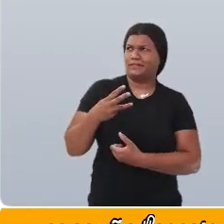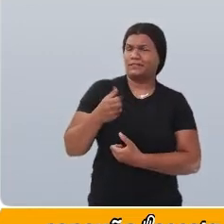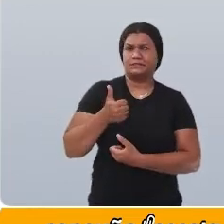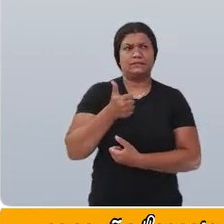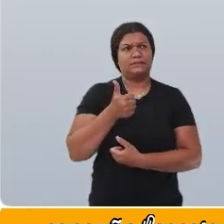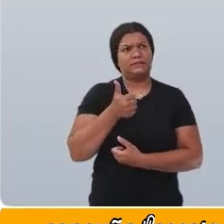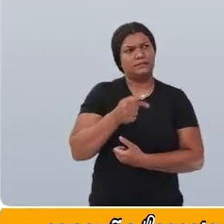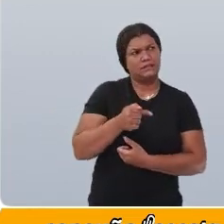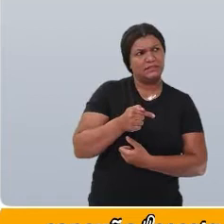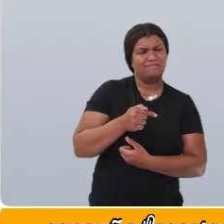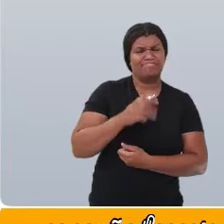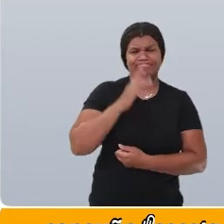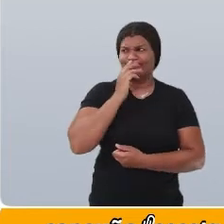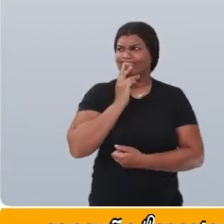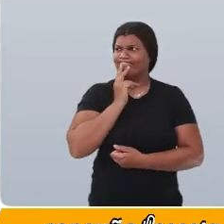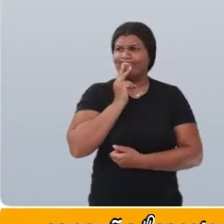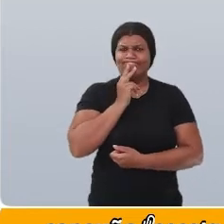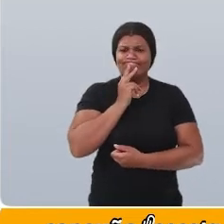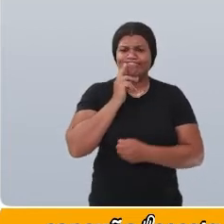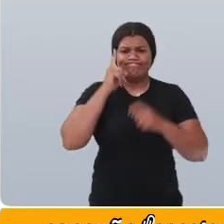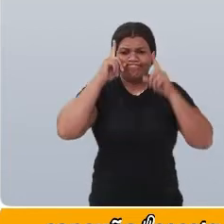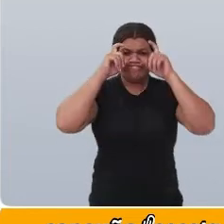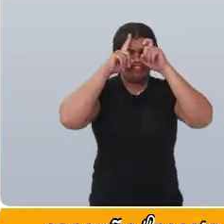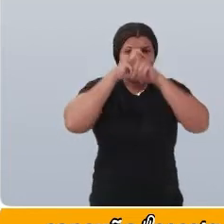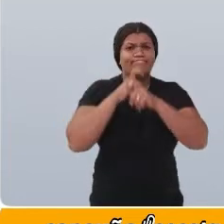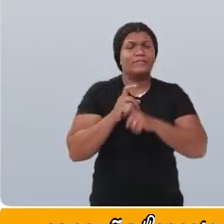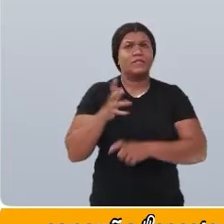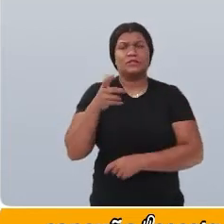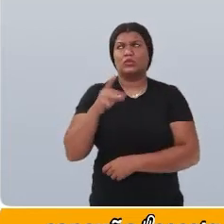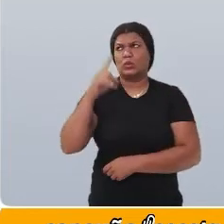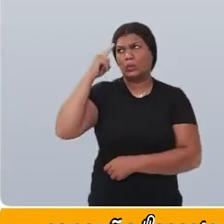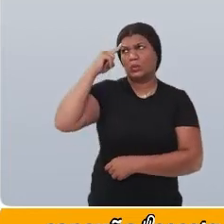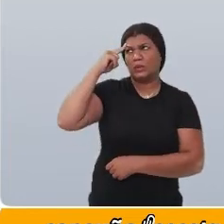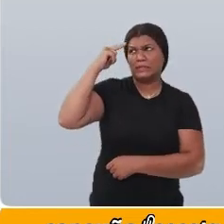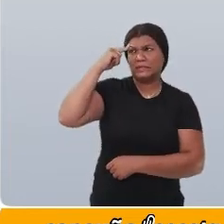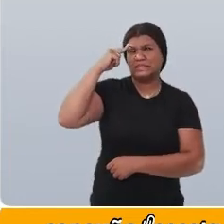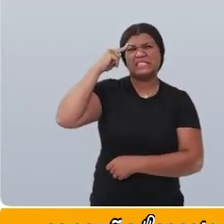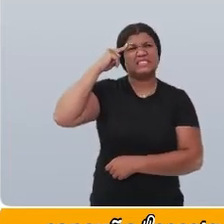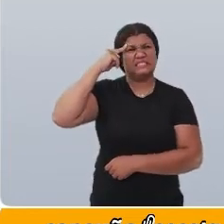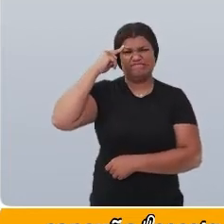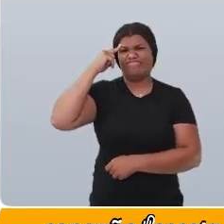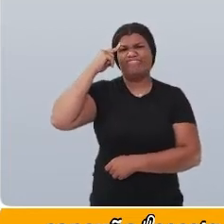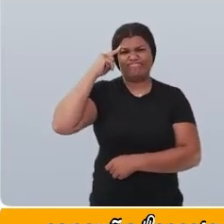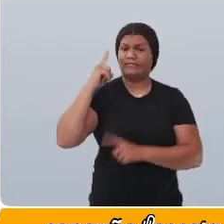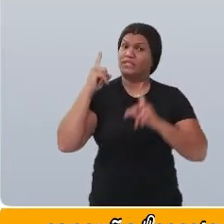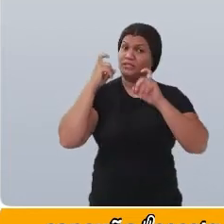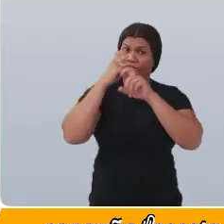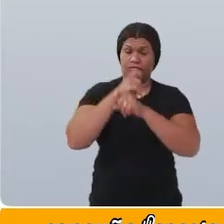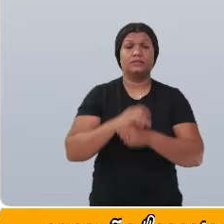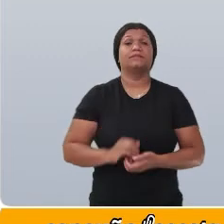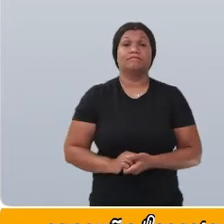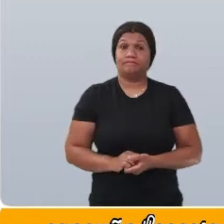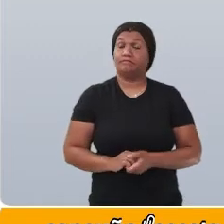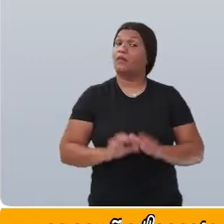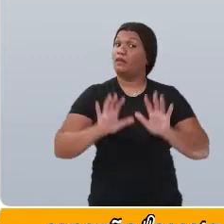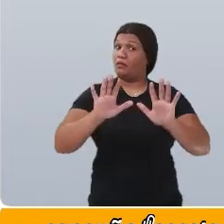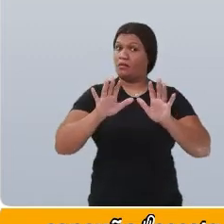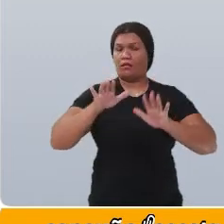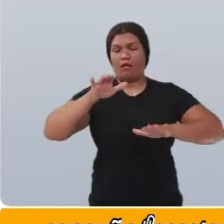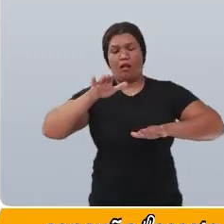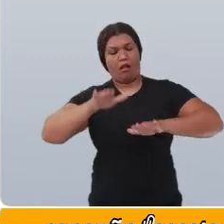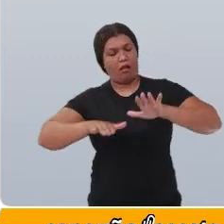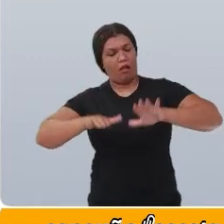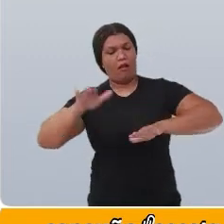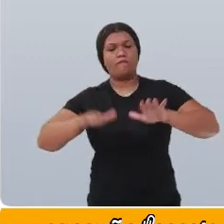é muito difícil de resolver só utilizando a mente, de cabeça, professora. Às vezes,